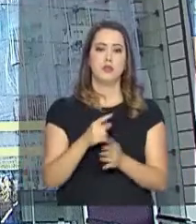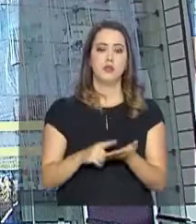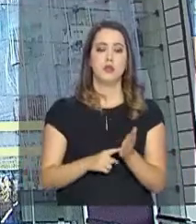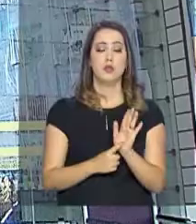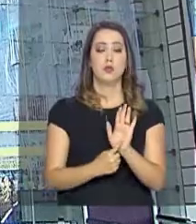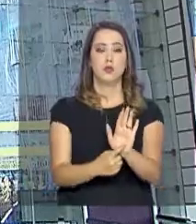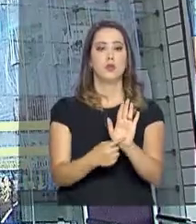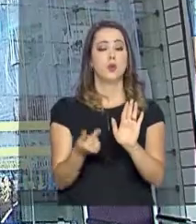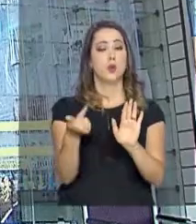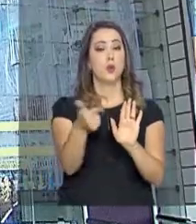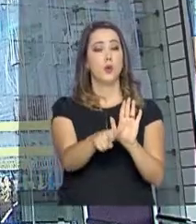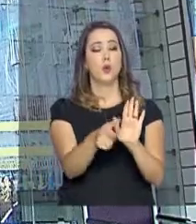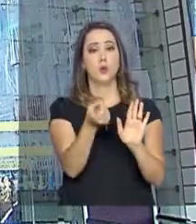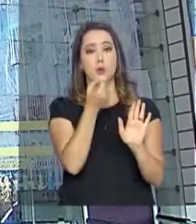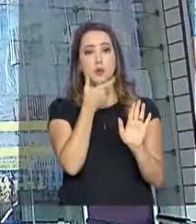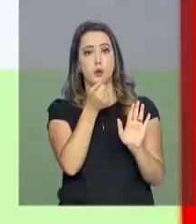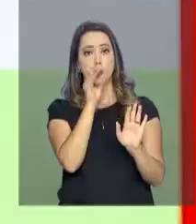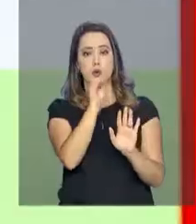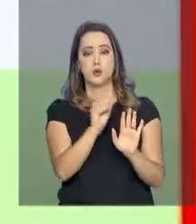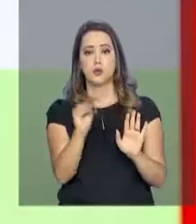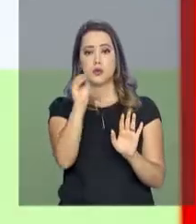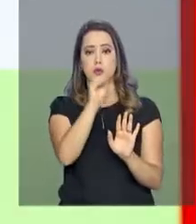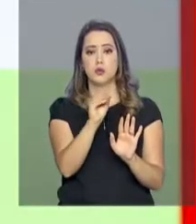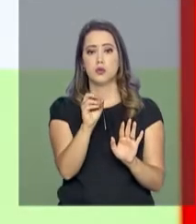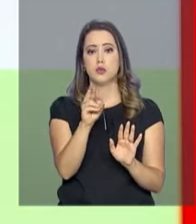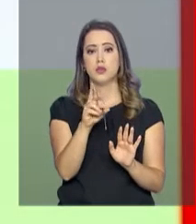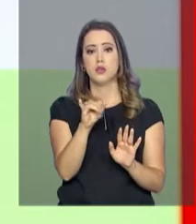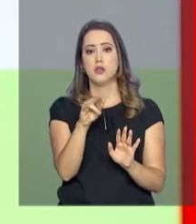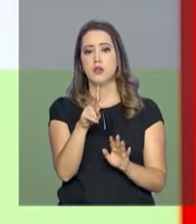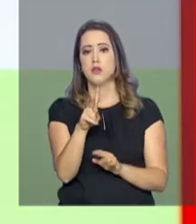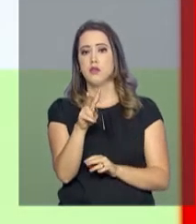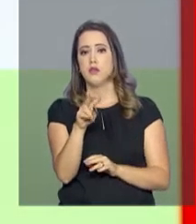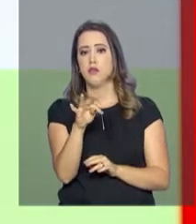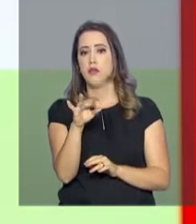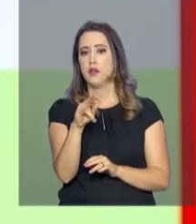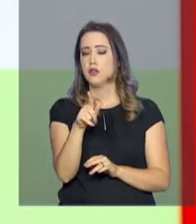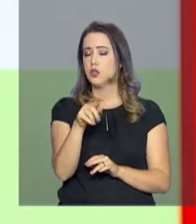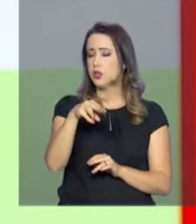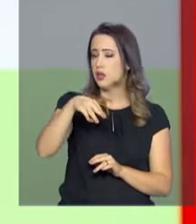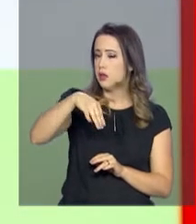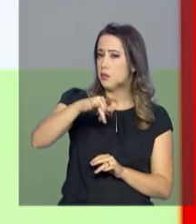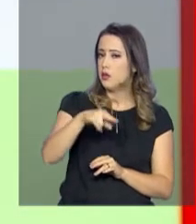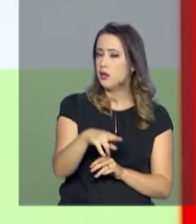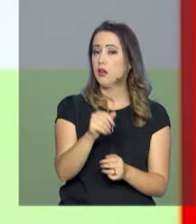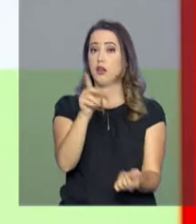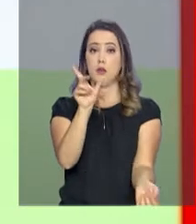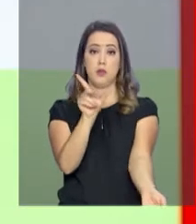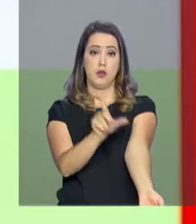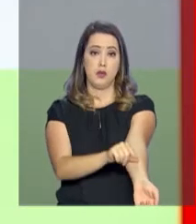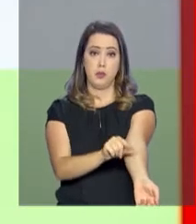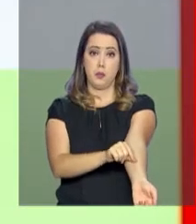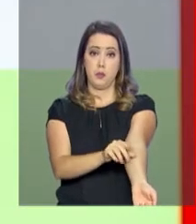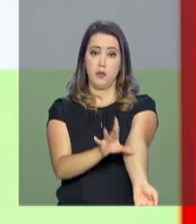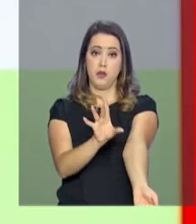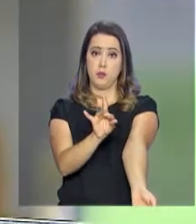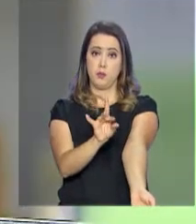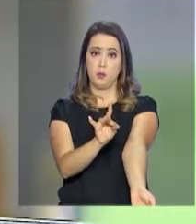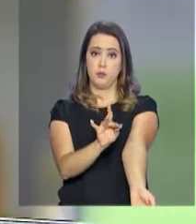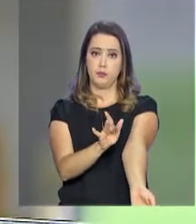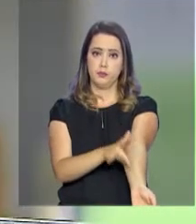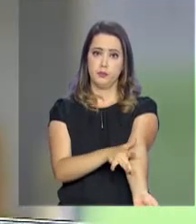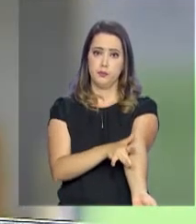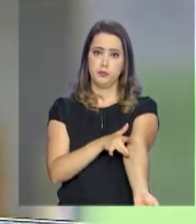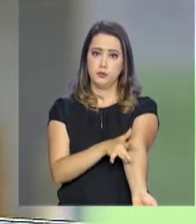mais um medicamento para o tratamento, a rivastigmina, em forma de adesivo transdérmico. A substância já estava